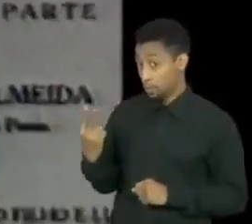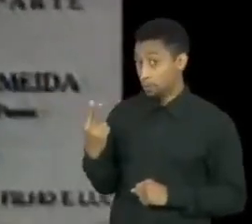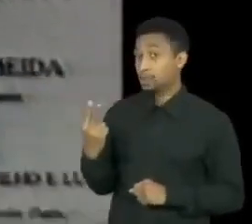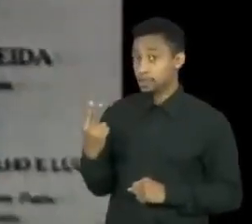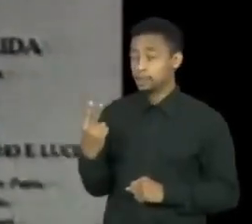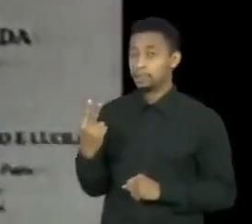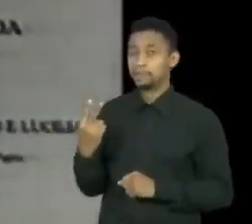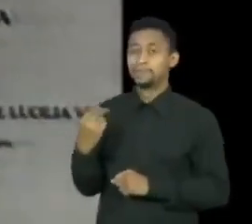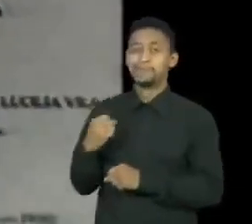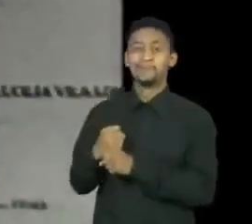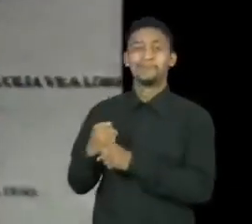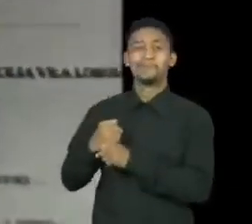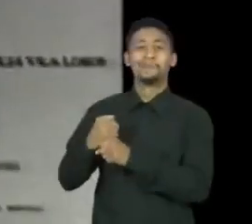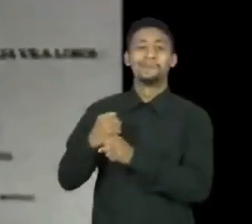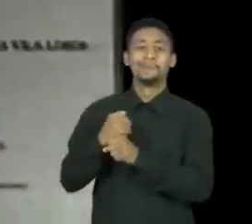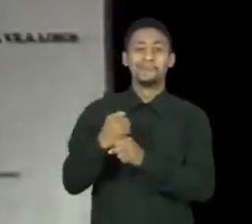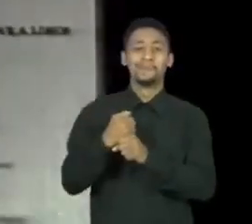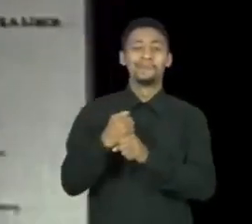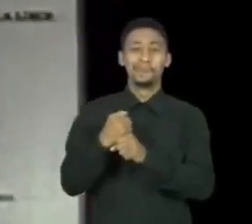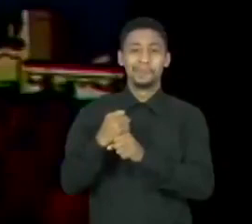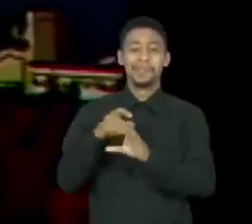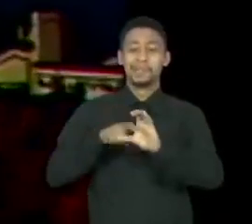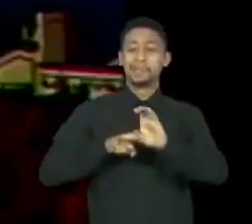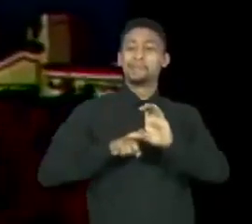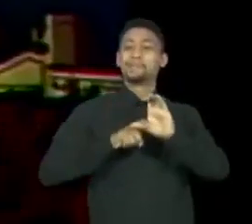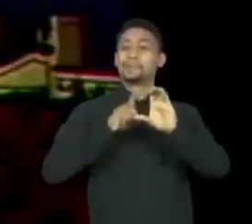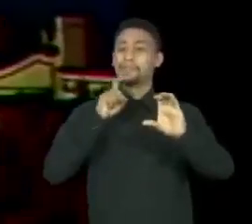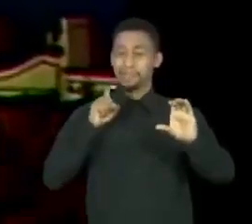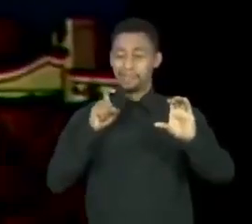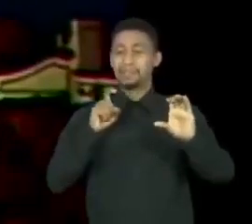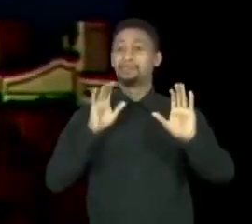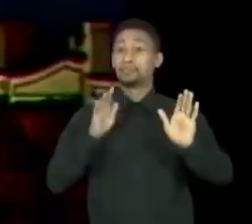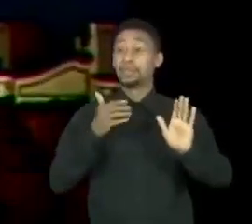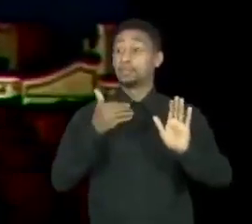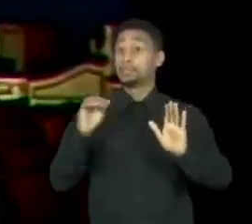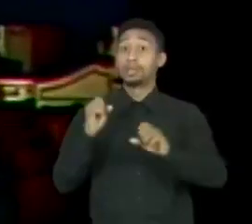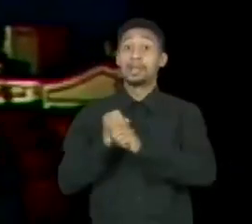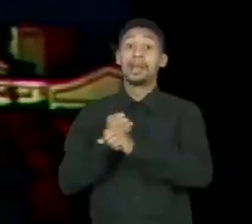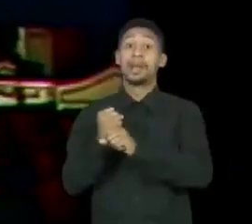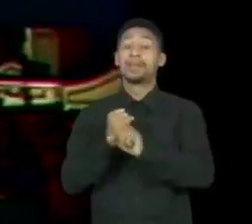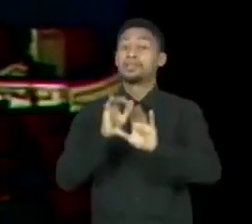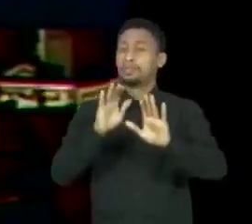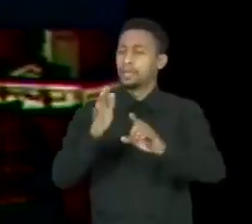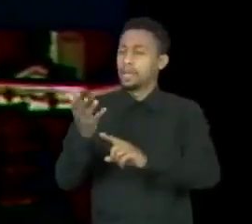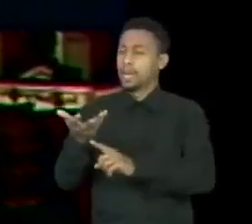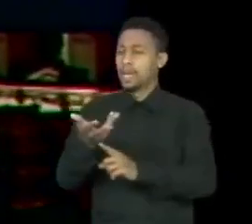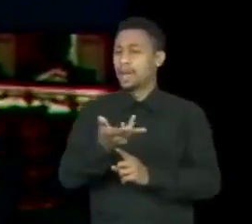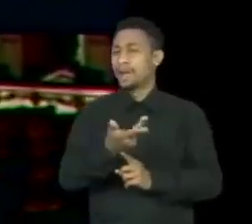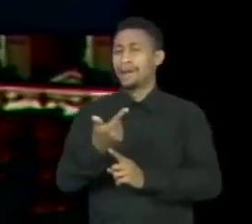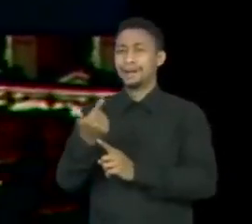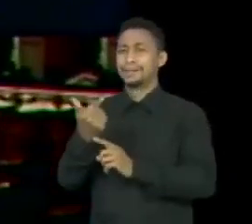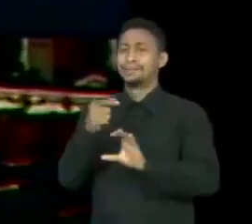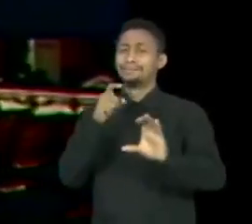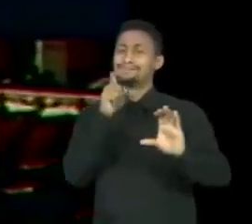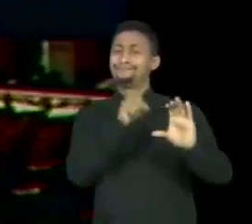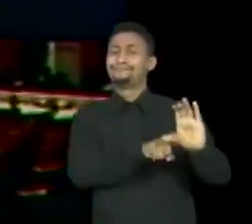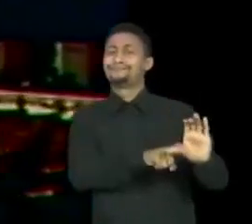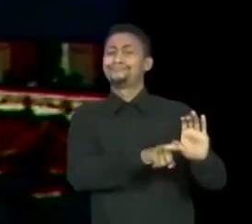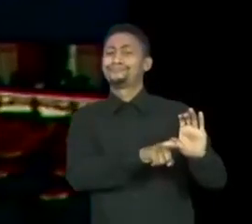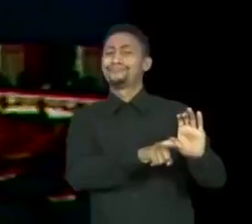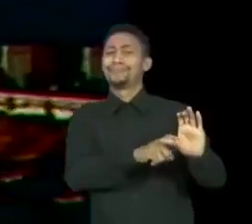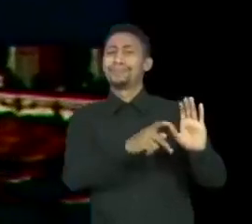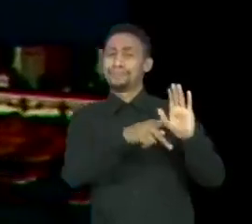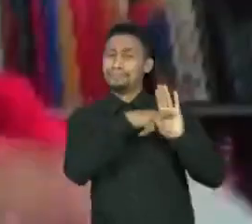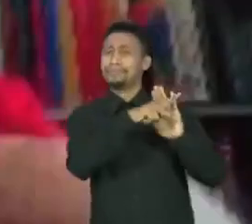o centenário da independência de Portugal, mas na arte e na sociedade ainda imperava uma cara de